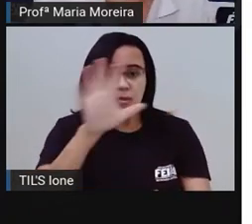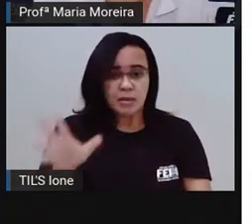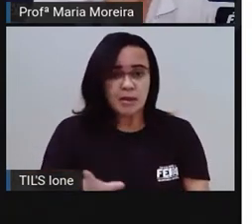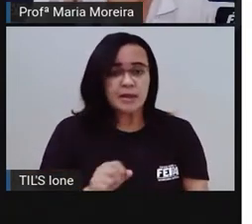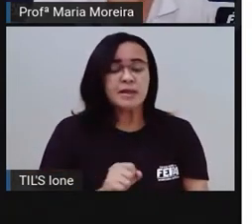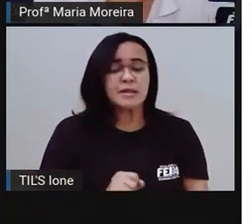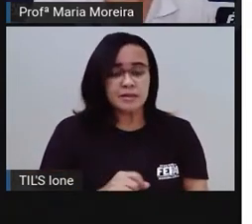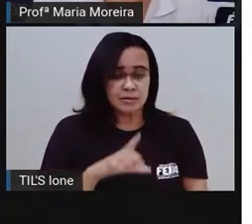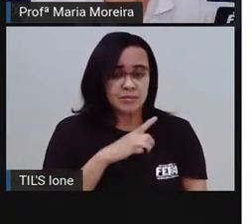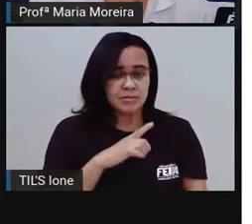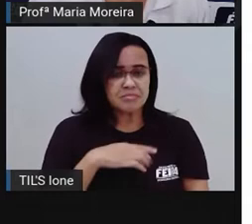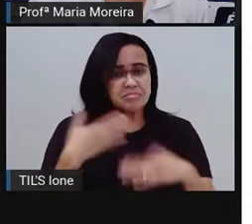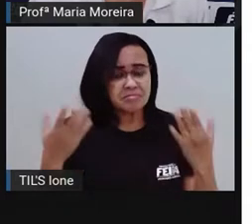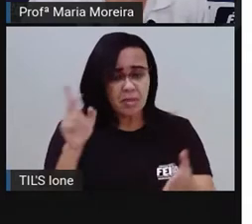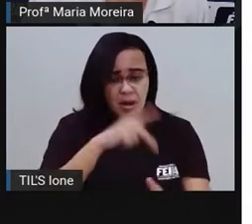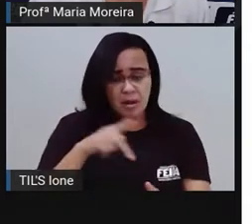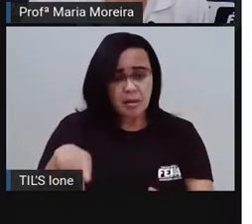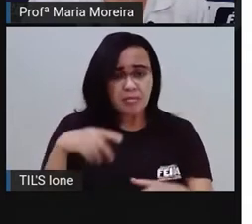estudando para poder